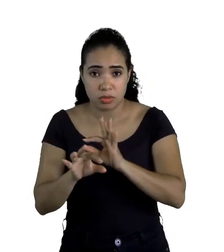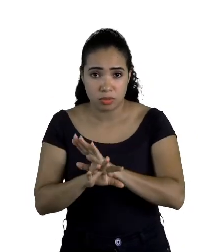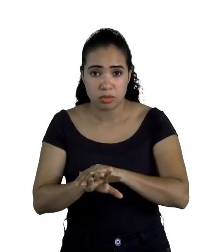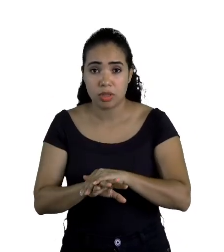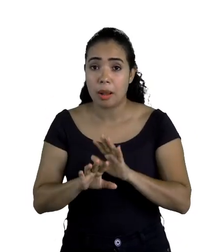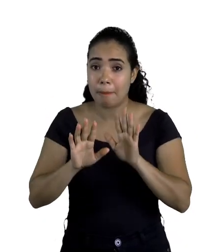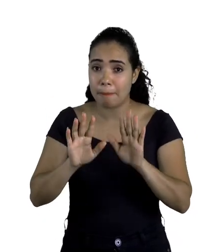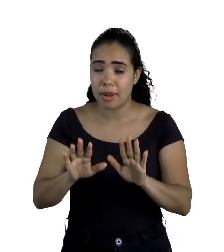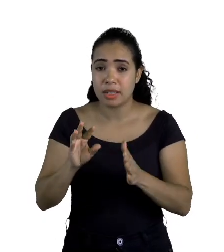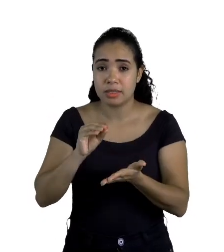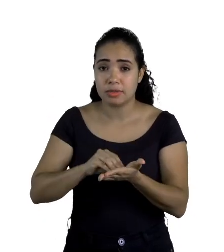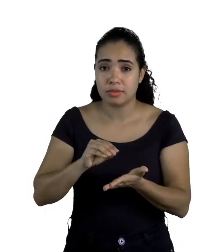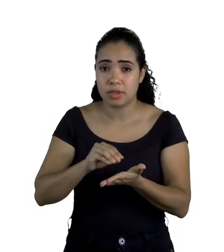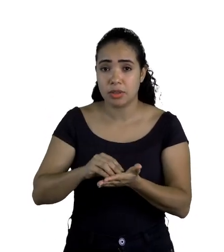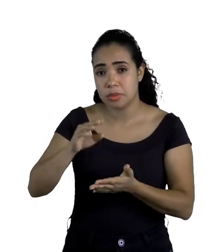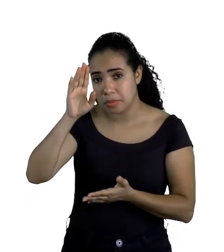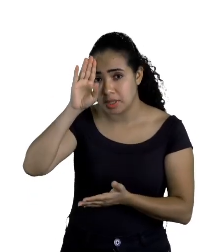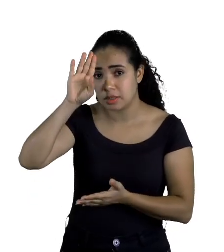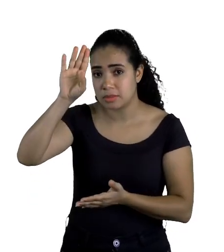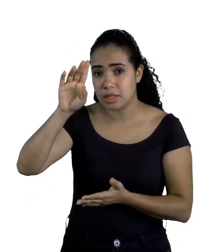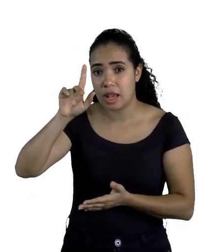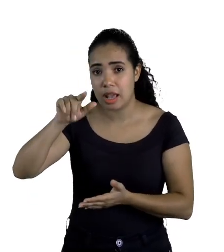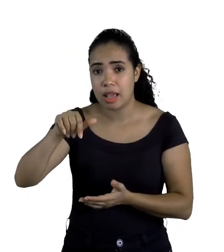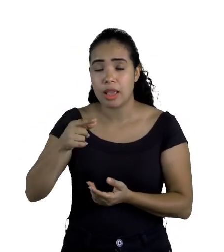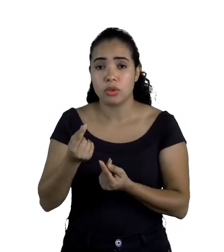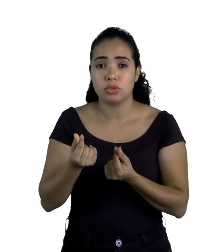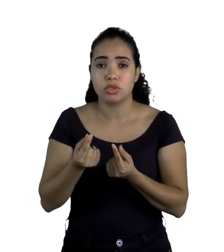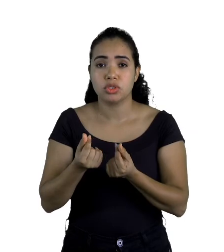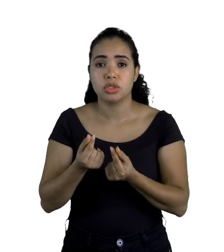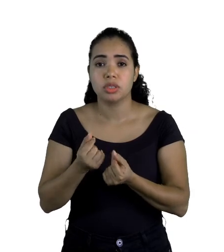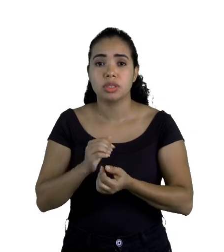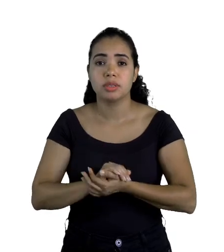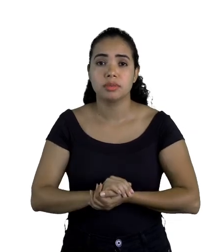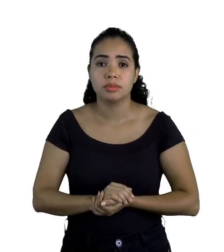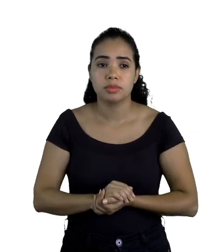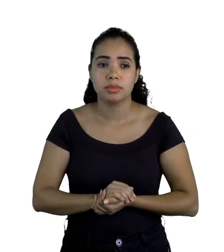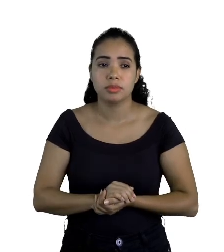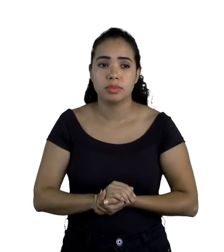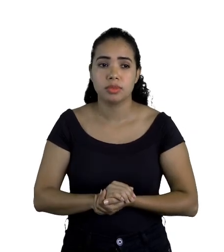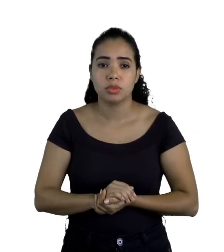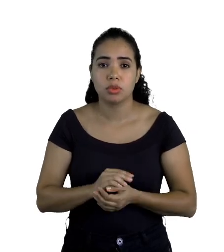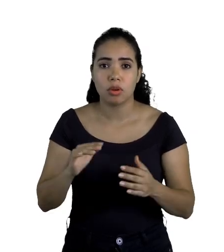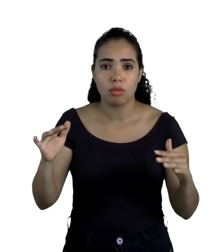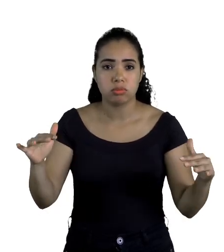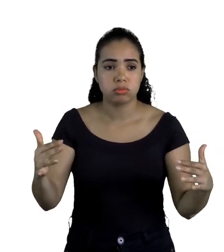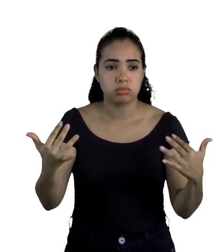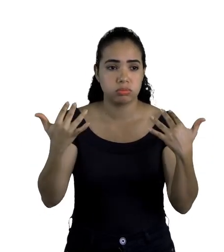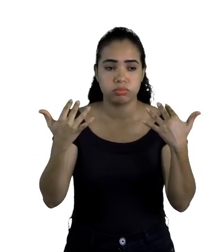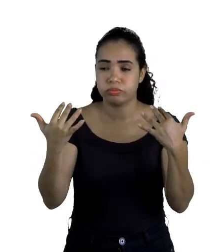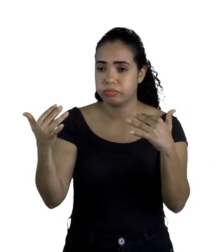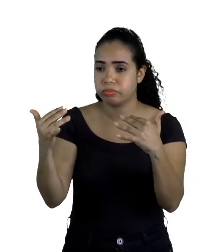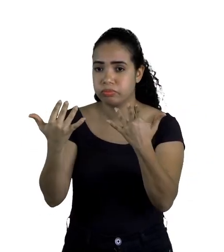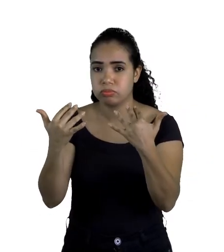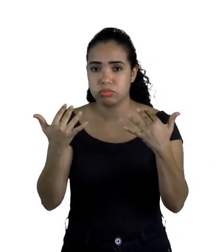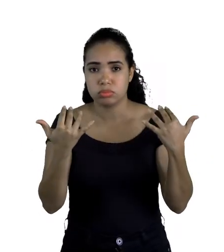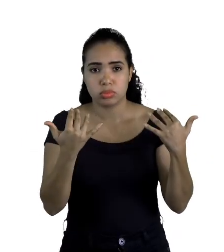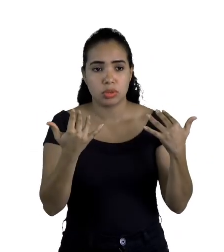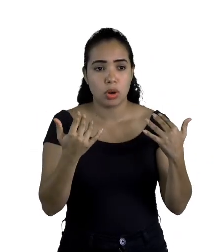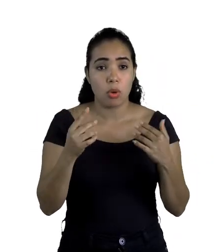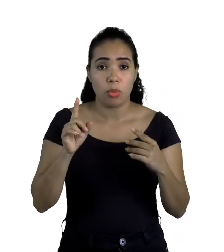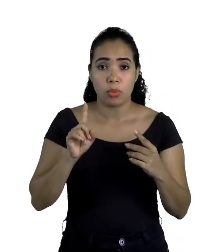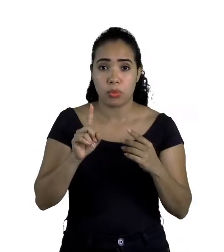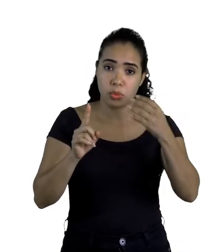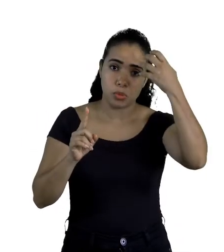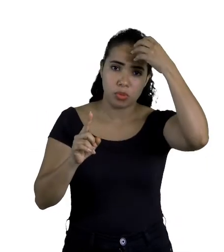porém está faltando o principal, que é o dinheiro. Todos os que se encontravam ali por perto, menos o rei,